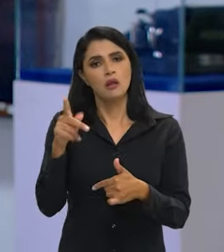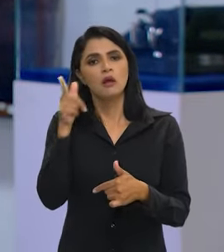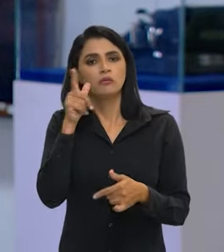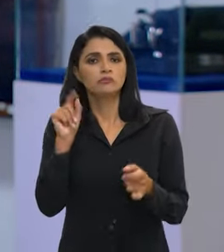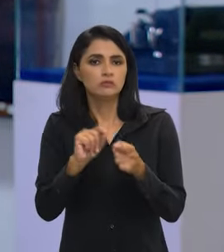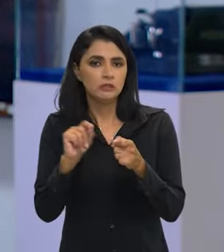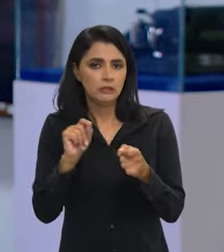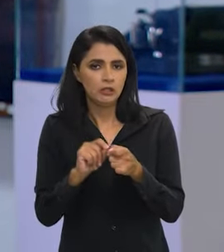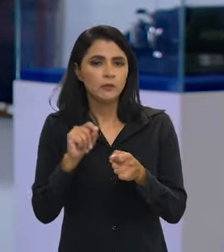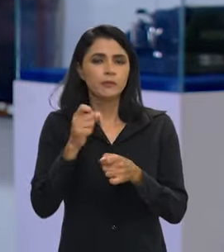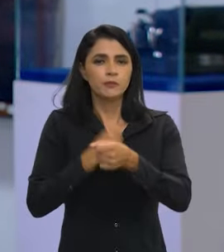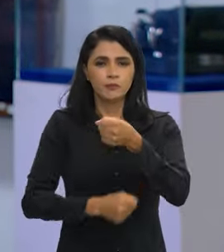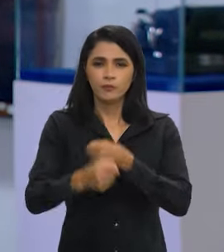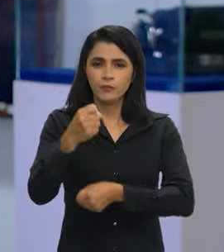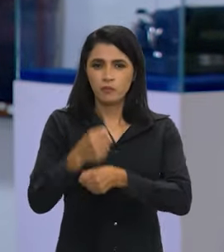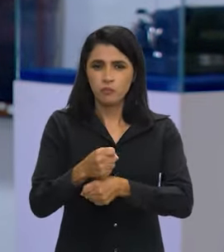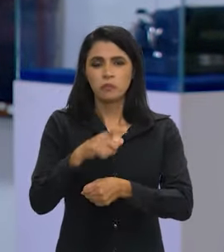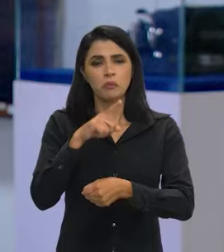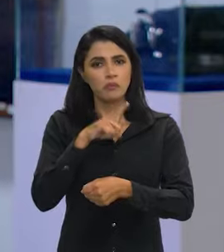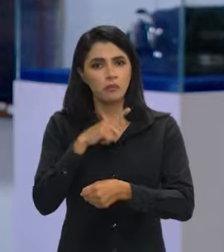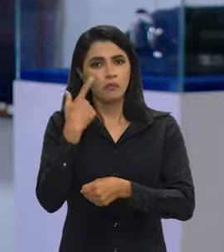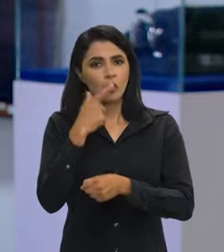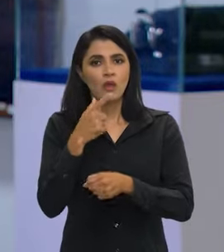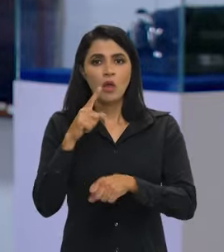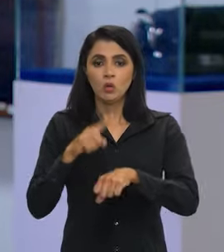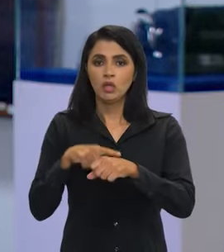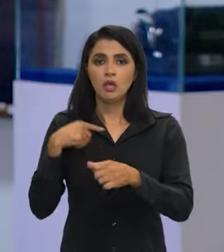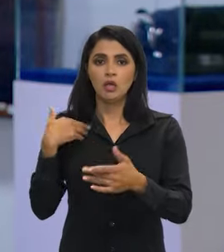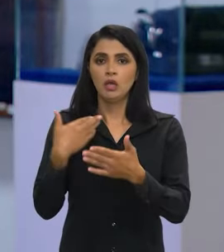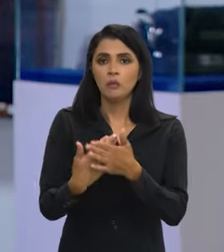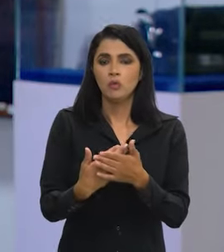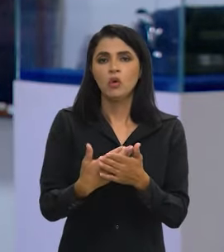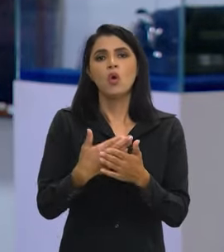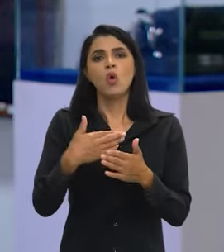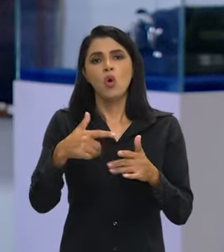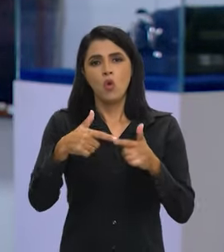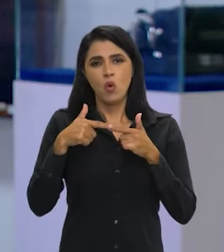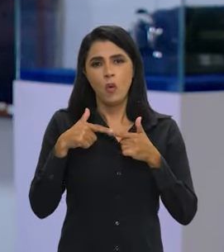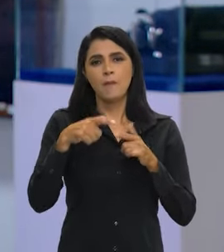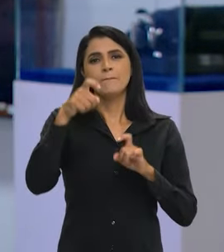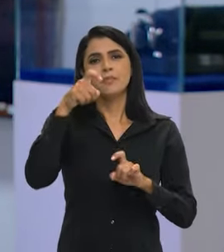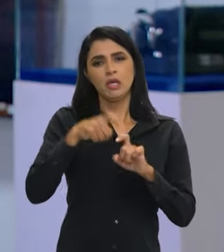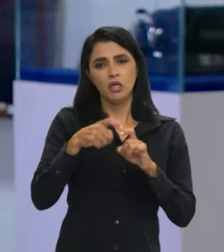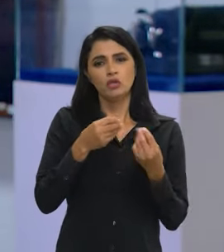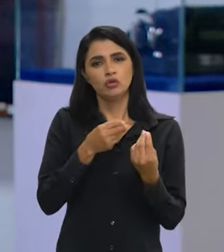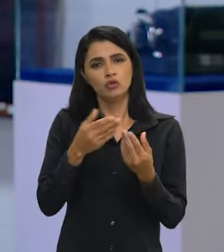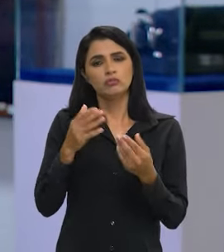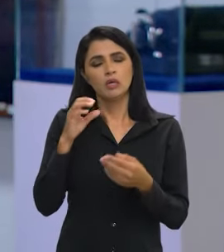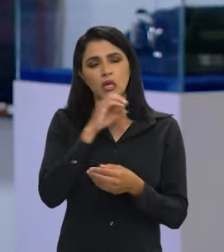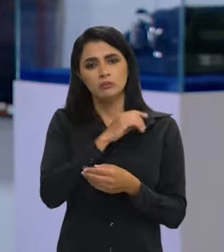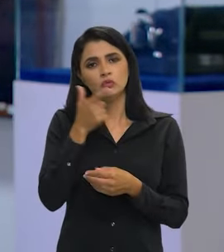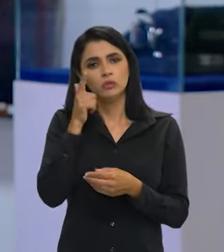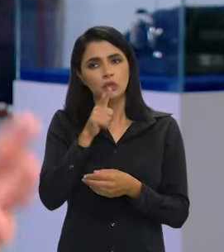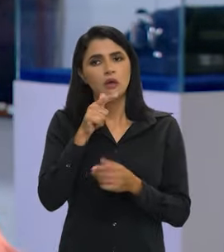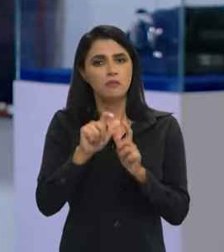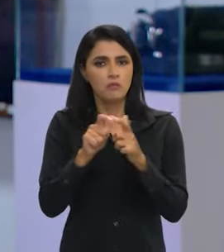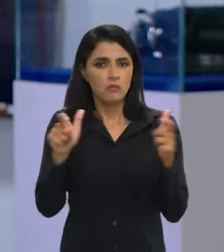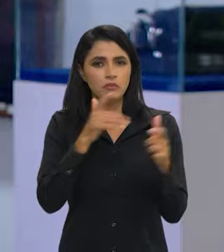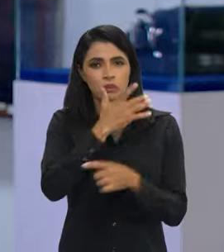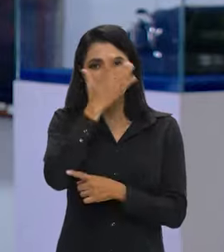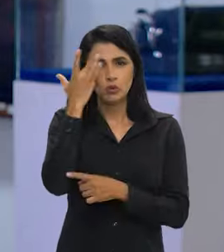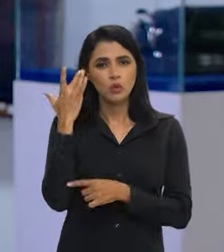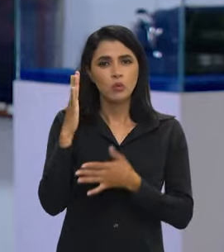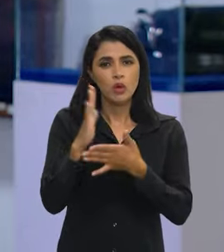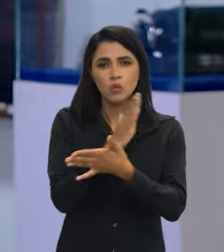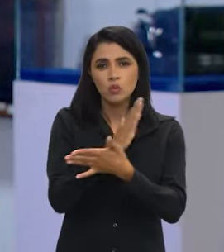ateste médio. Então, ano passado, nós tivemos uma derrubada do tempo. O atestado médico tem dado o benefício, claro, estou falando da maioria